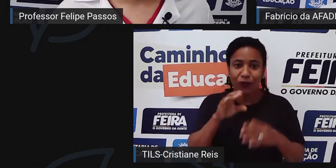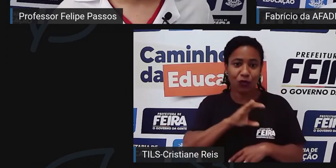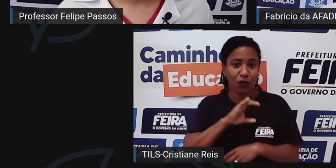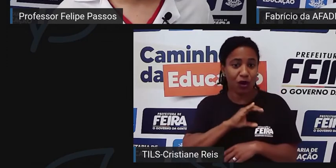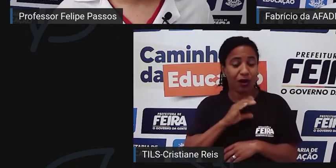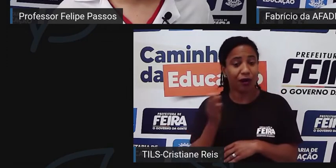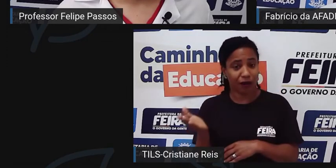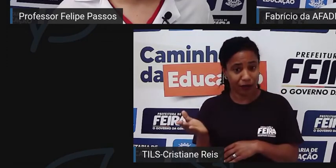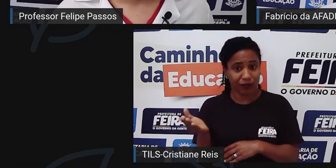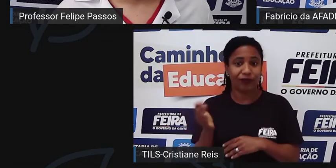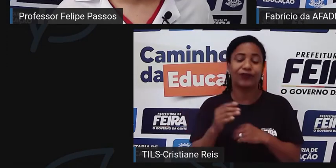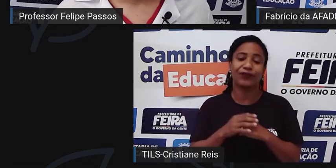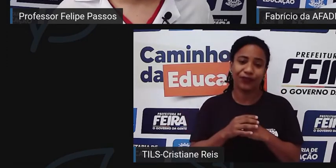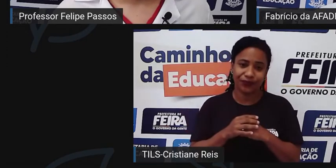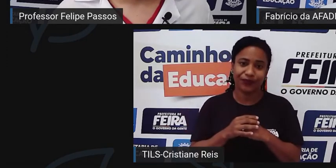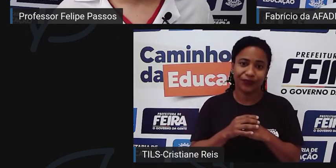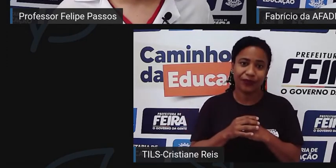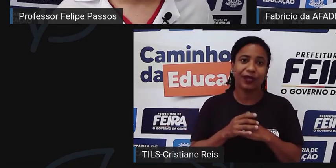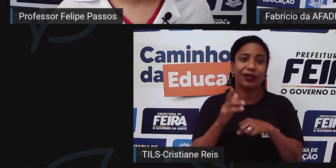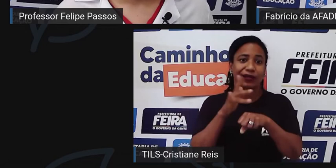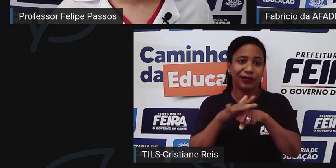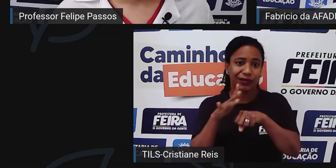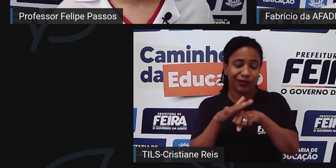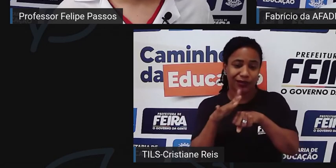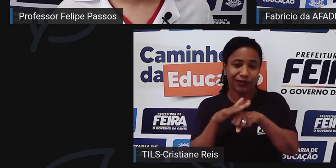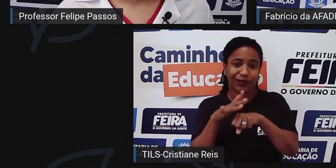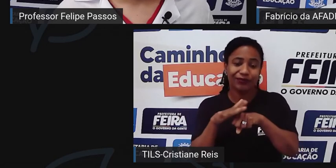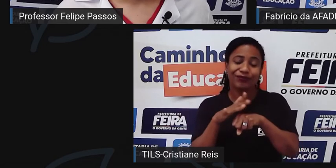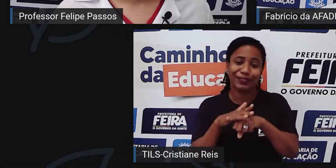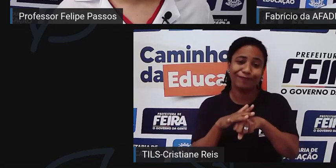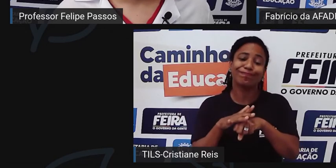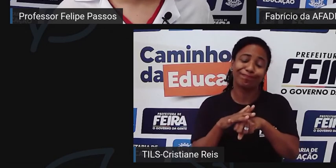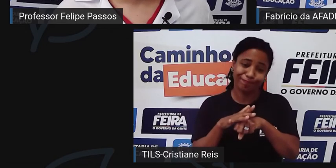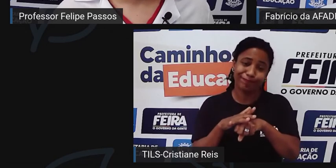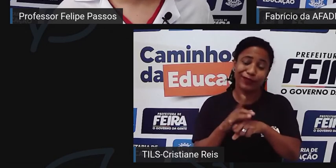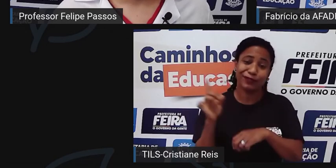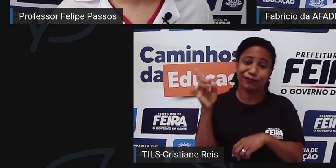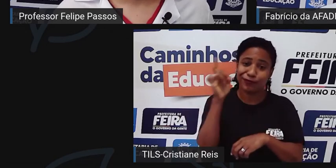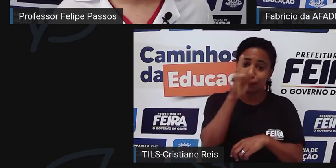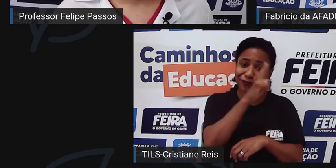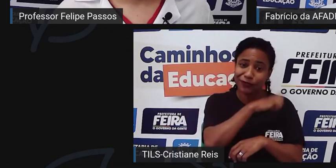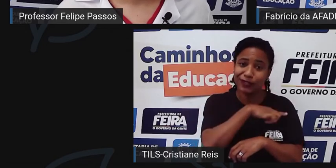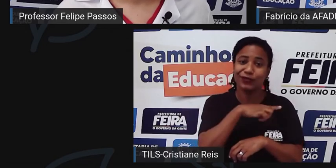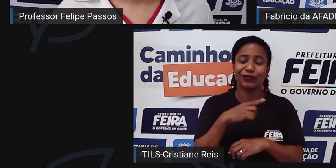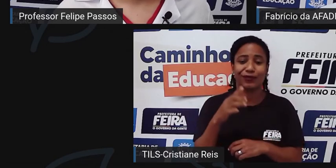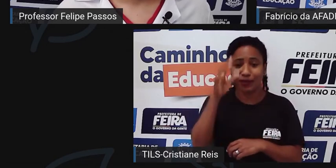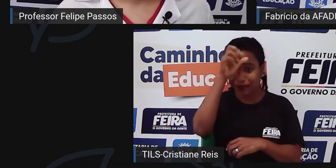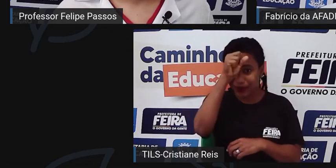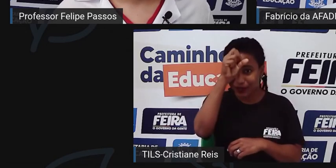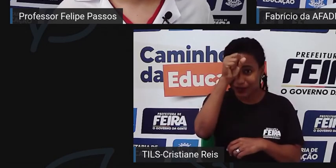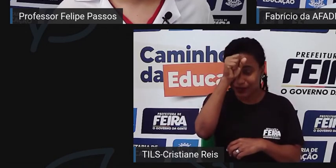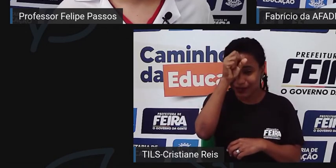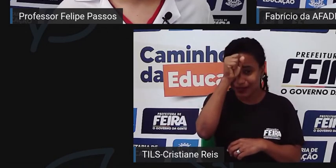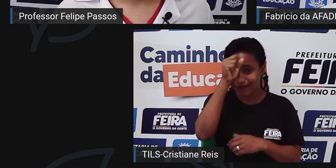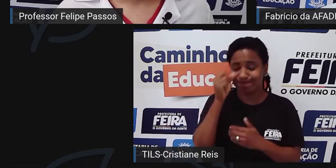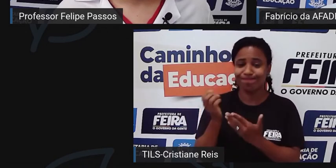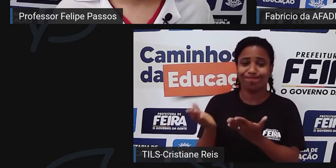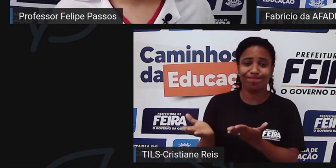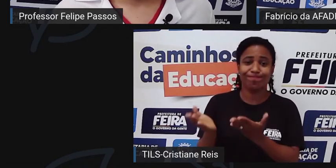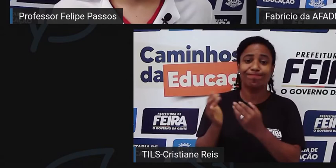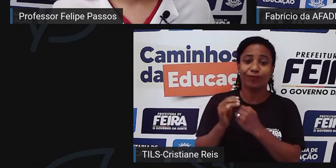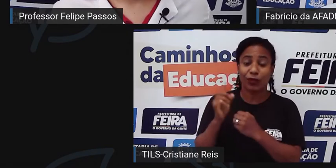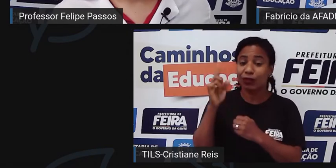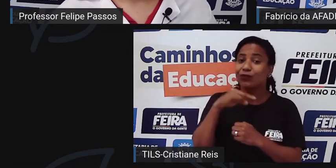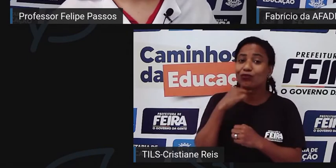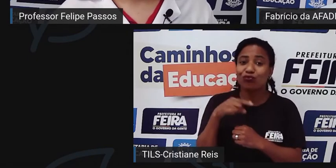na maioria das vezes, a gente que tem doença fosiforme, a gente tem dificuldade no aprendizado, a gente, na maioria das vezes, a gente não